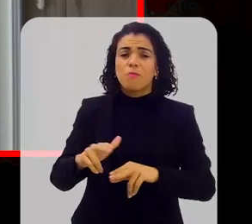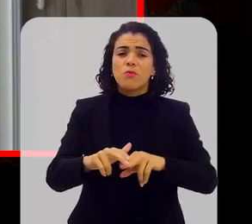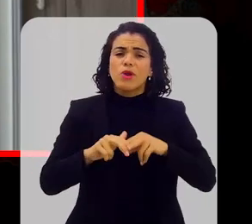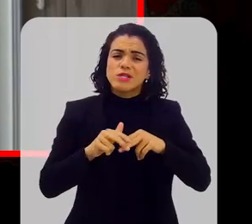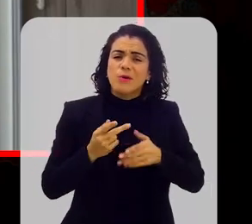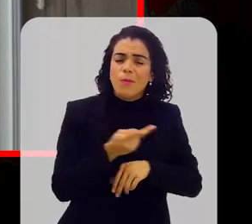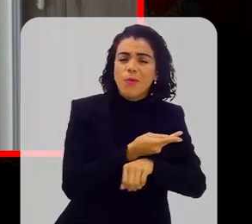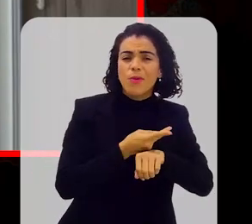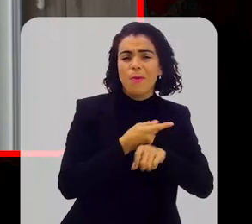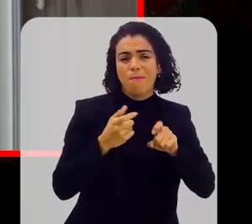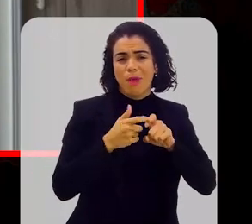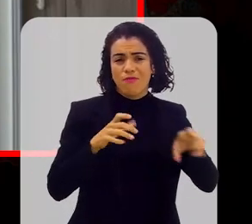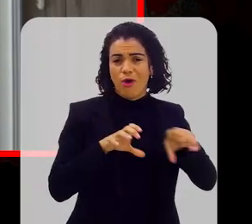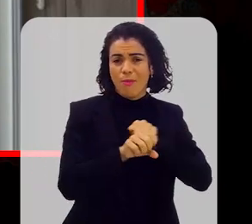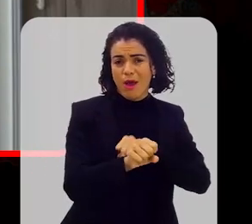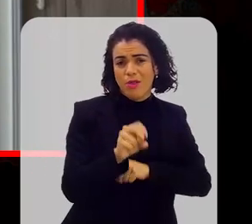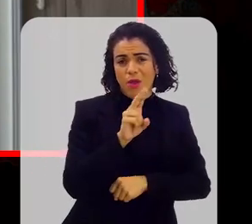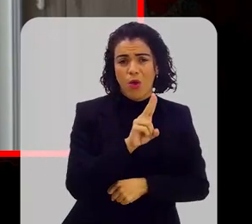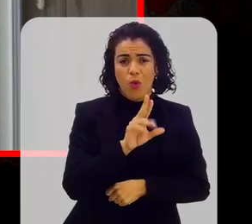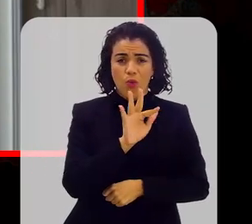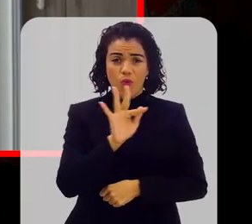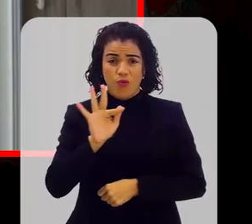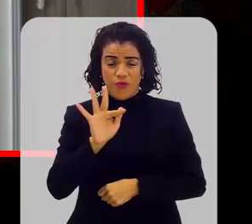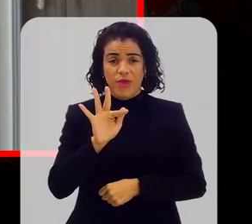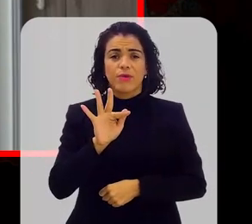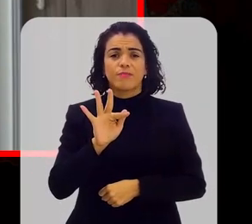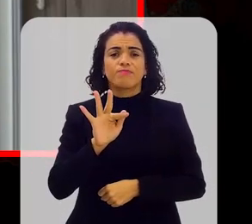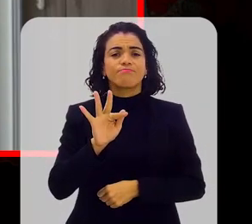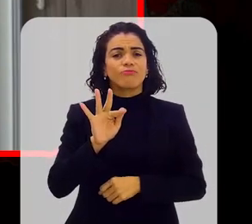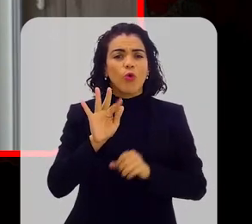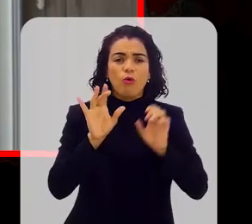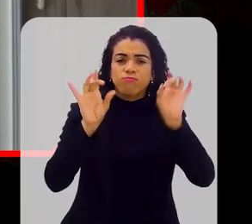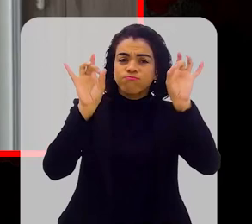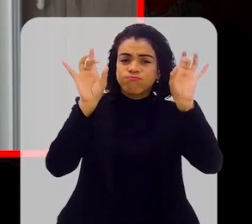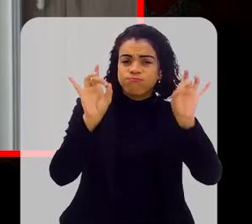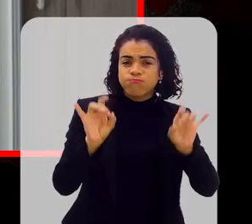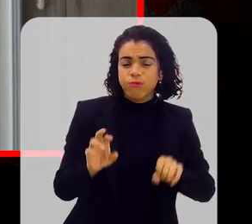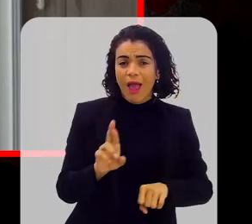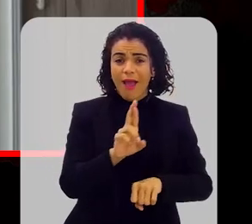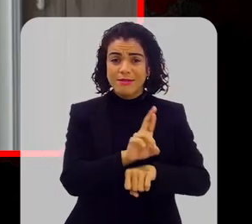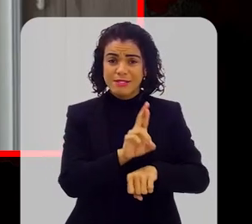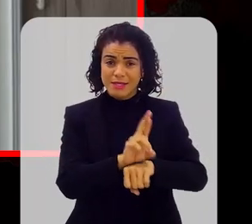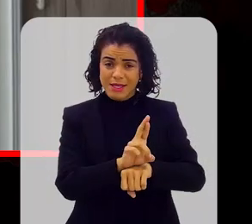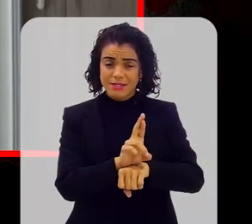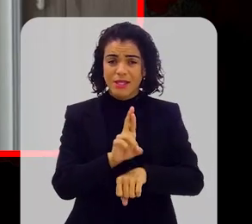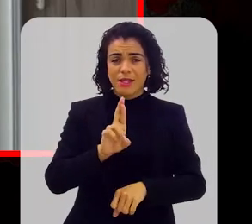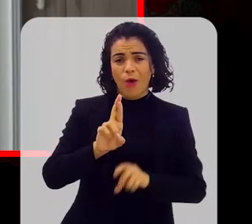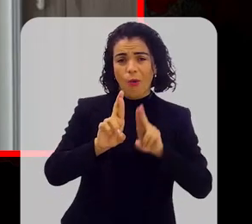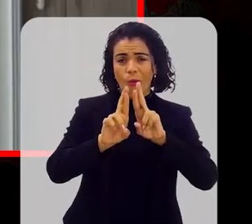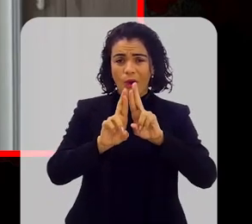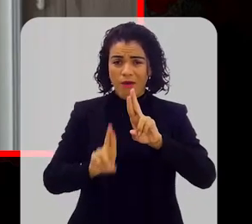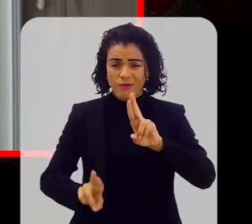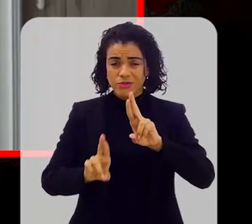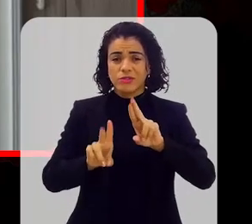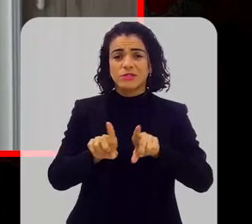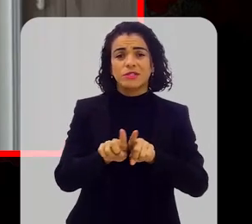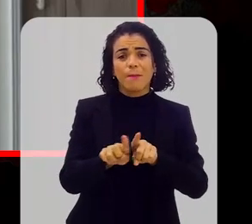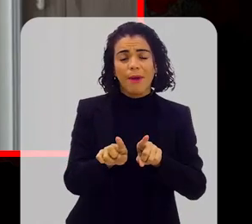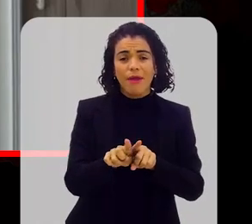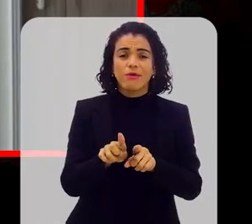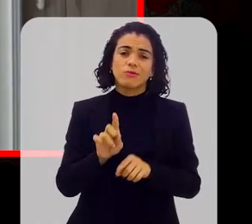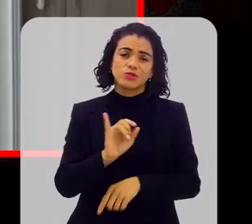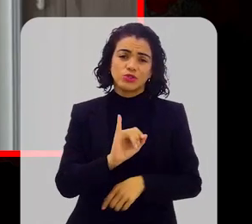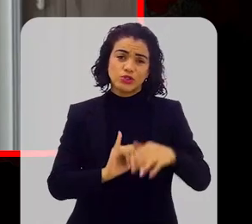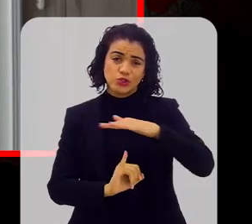fomos buscar um médico especialista formado pela UF, com residência em hematologia pela UFRJ e oncologia clínica pelo